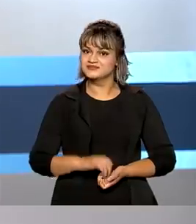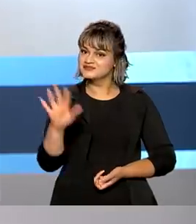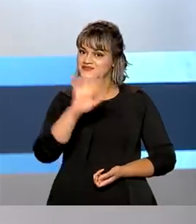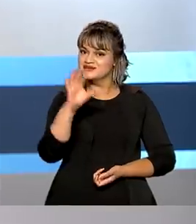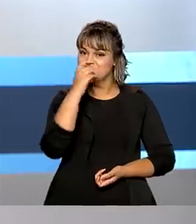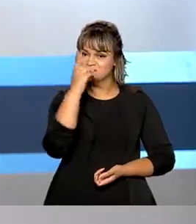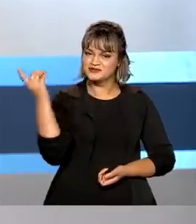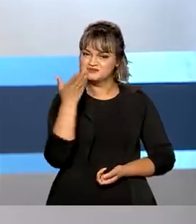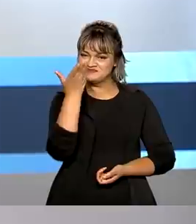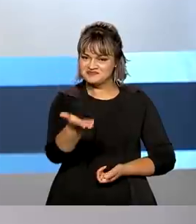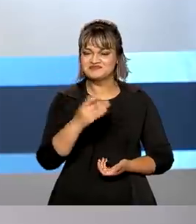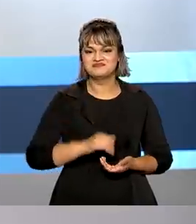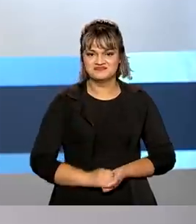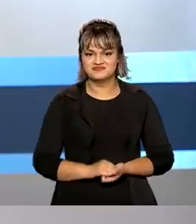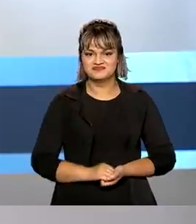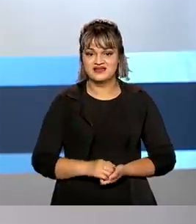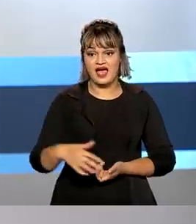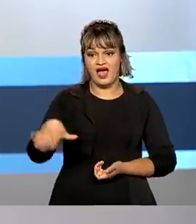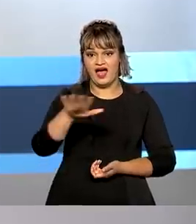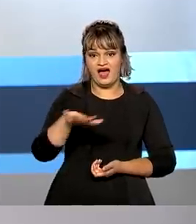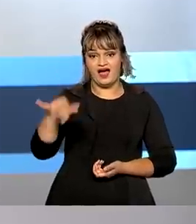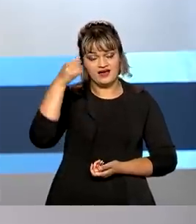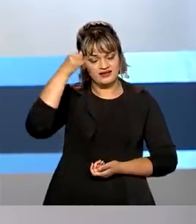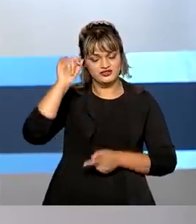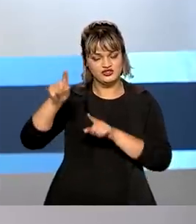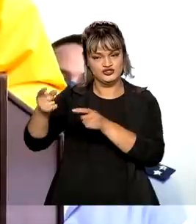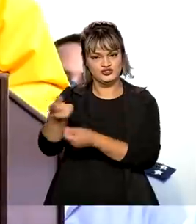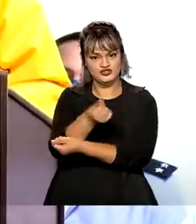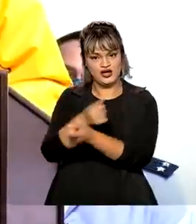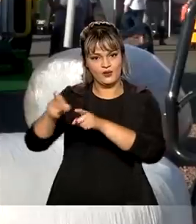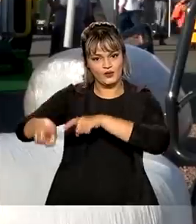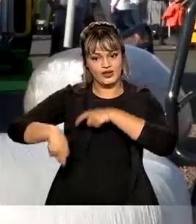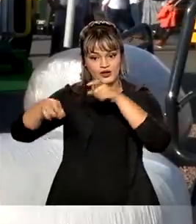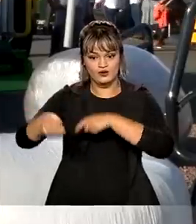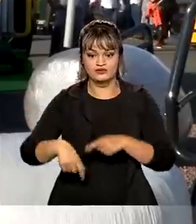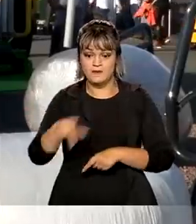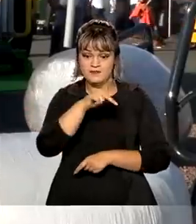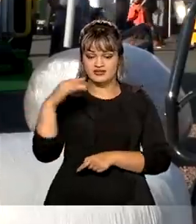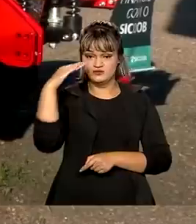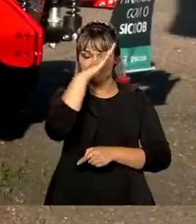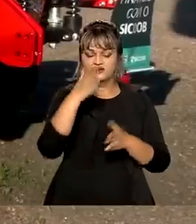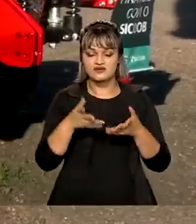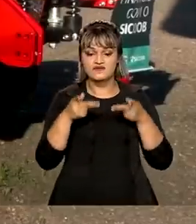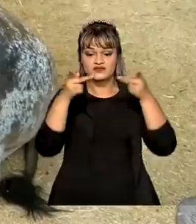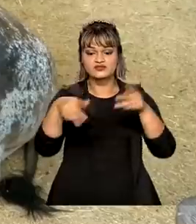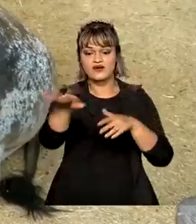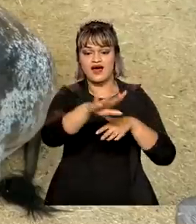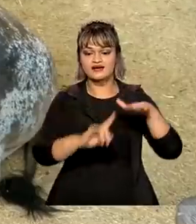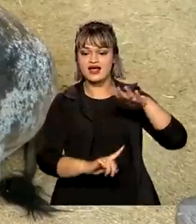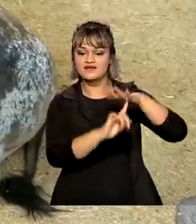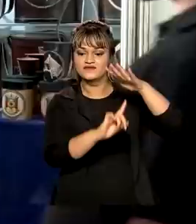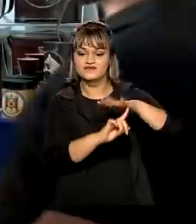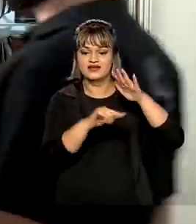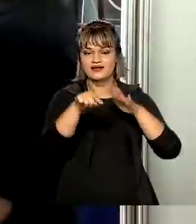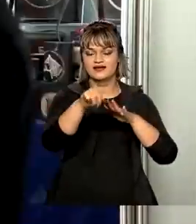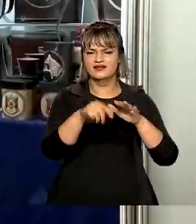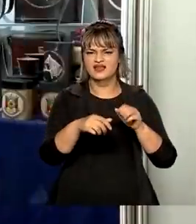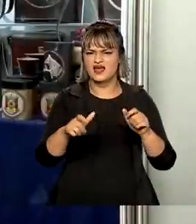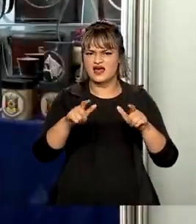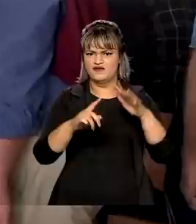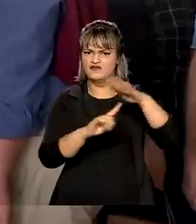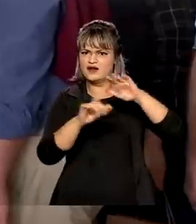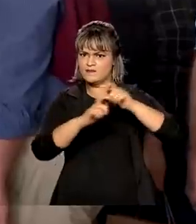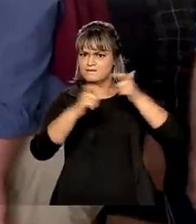Olá, bom dia pra você, agronegócio. Presidente Jair Bolsonaro visita a maior feira do setor da América